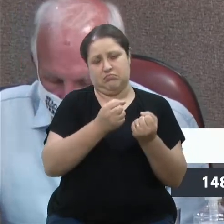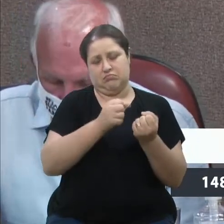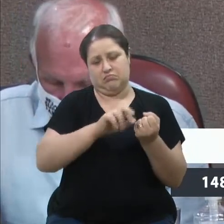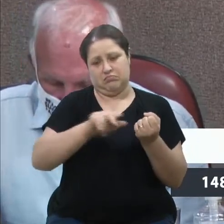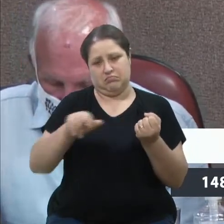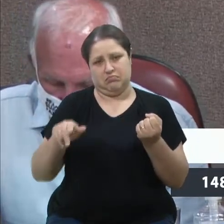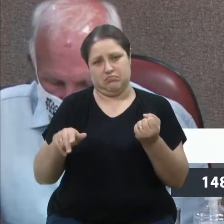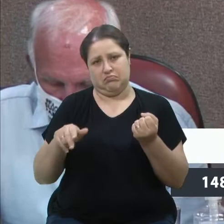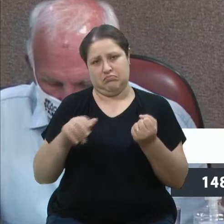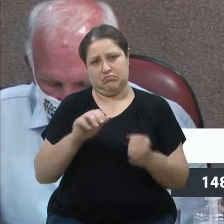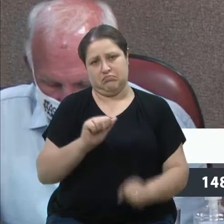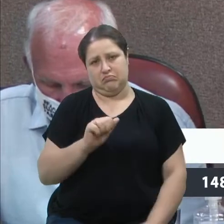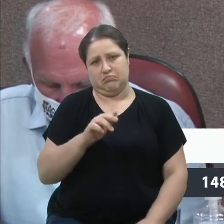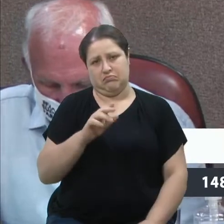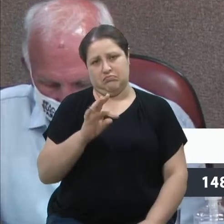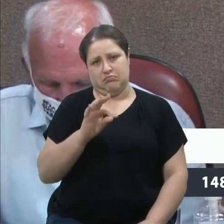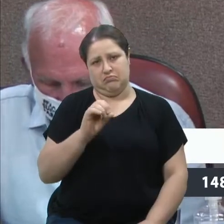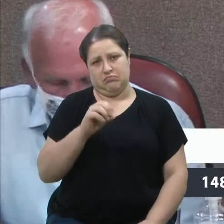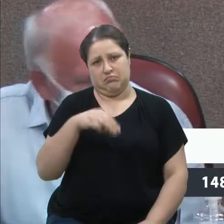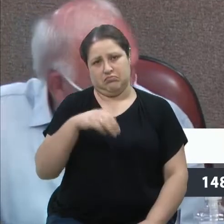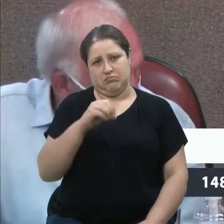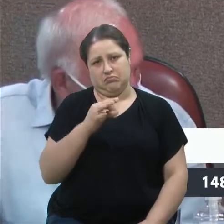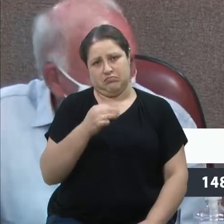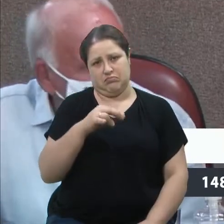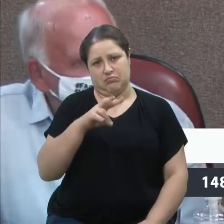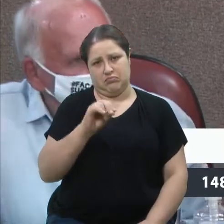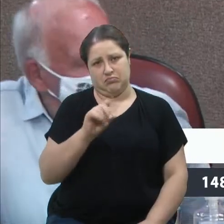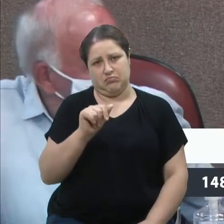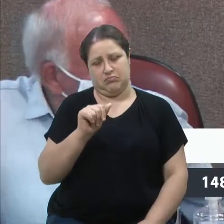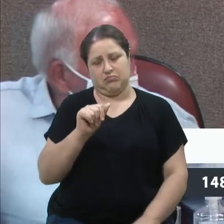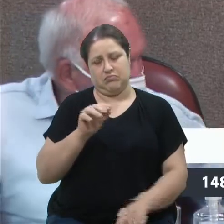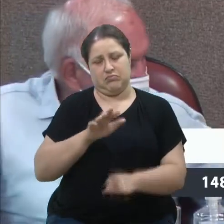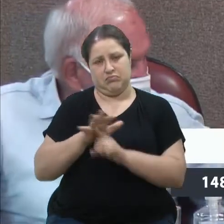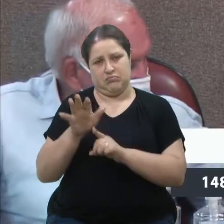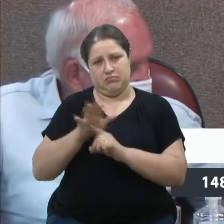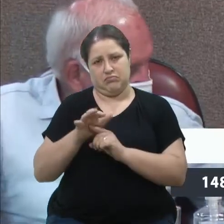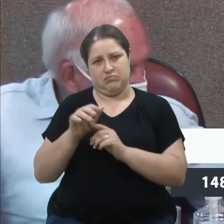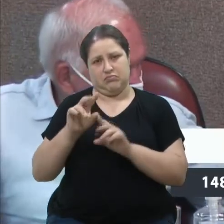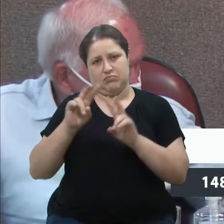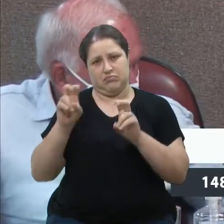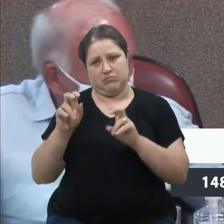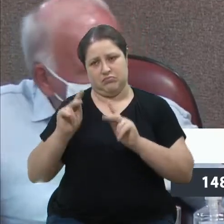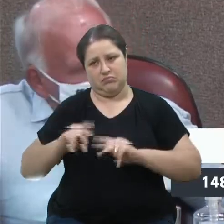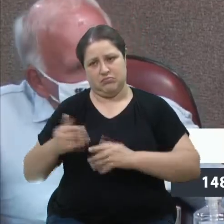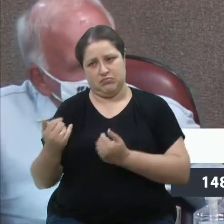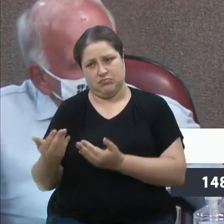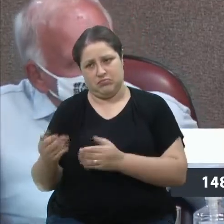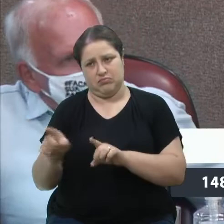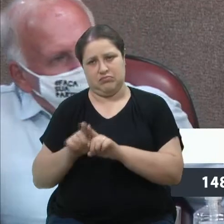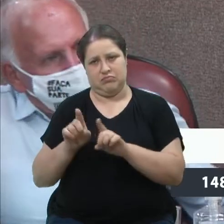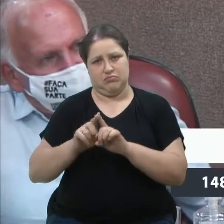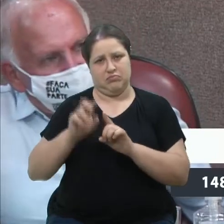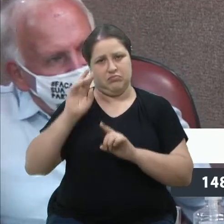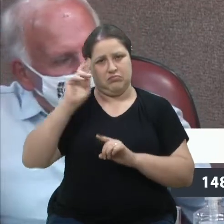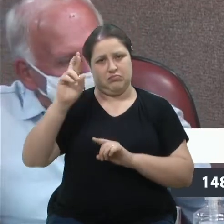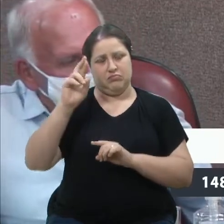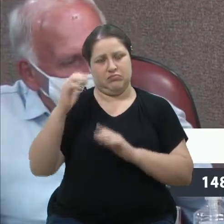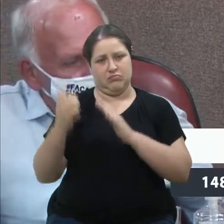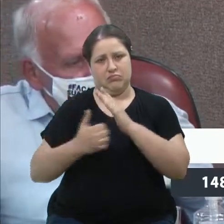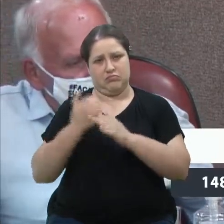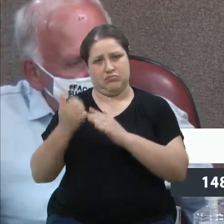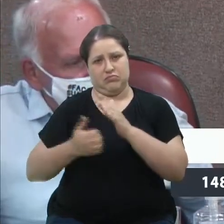que é uma demanda antiga aí de tanto dos jovens como empresários do setor automotivo da nossa cidade. Votarei favorável no momento oportuno.